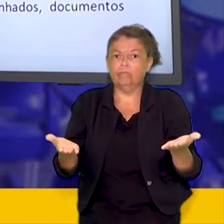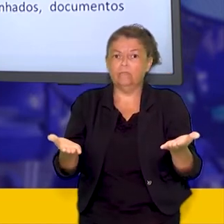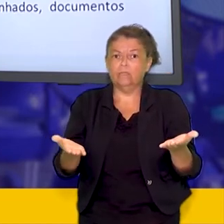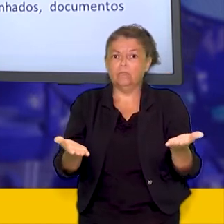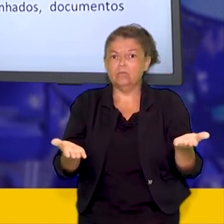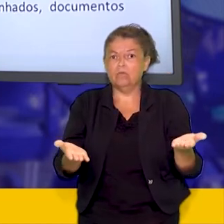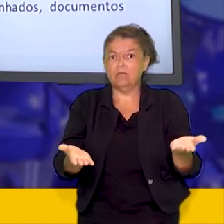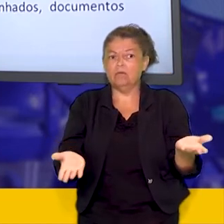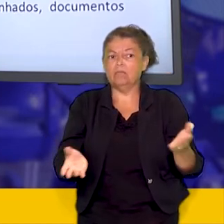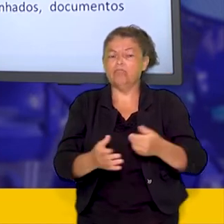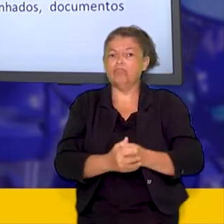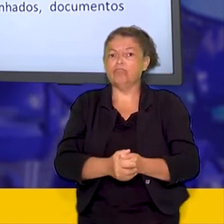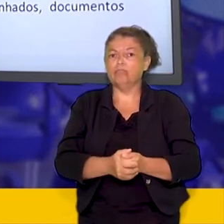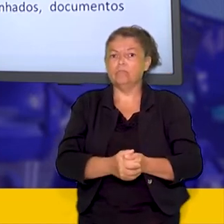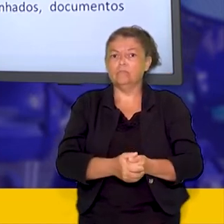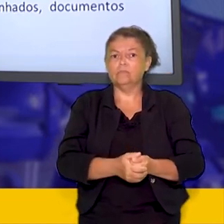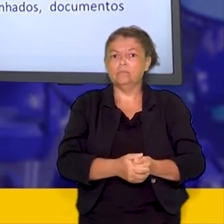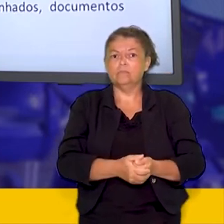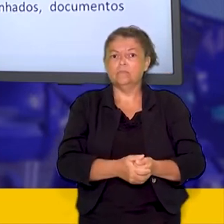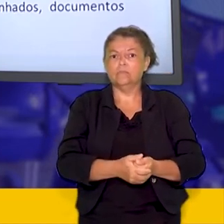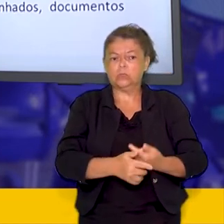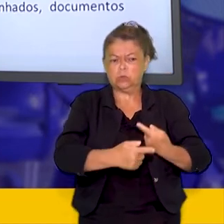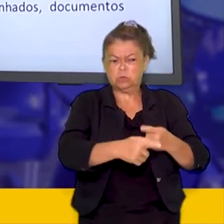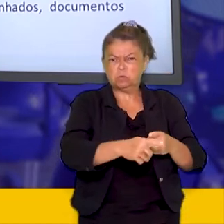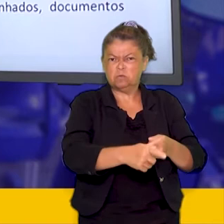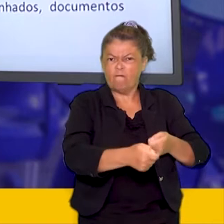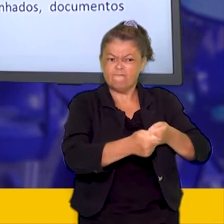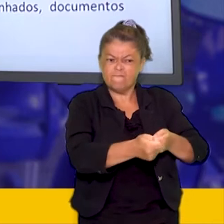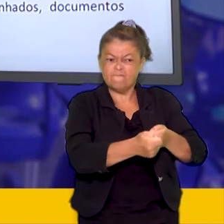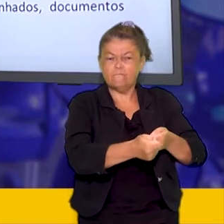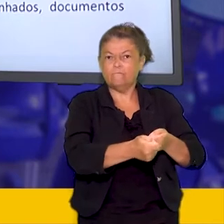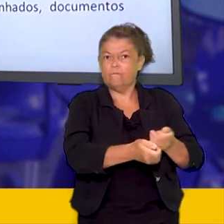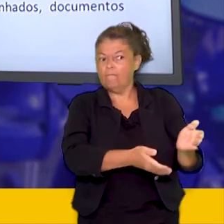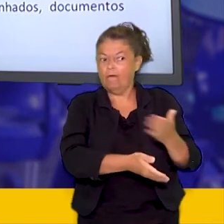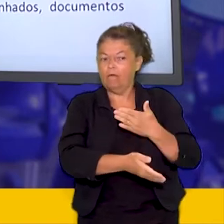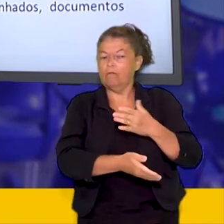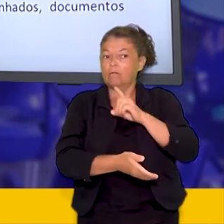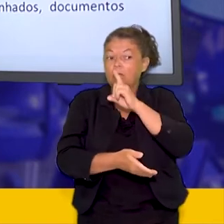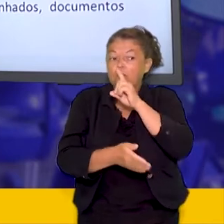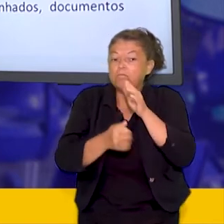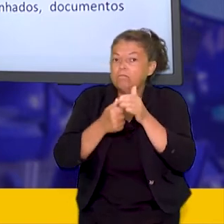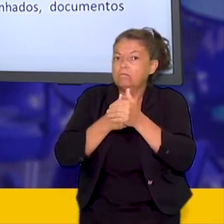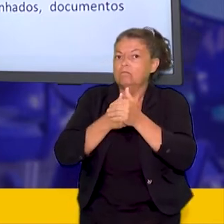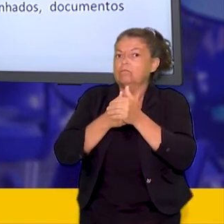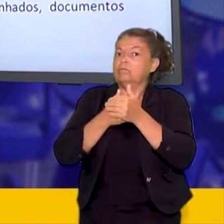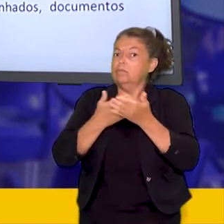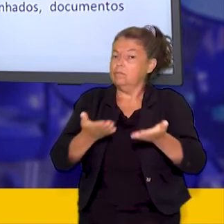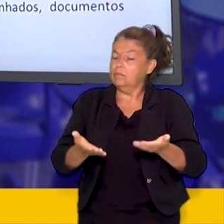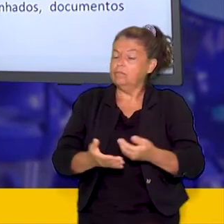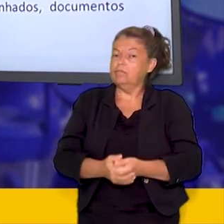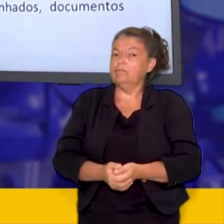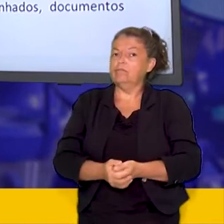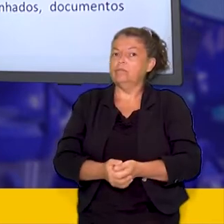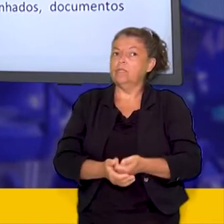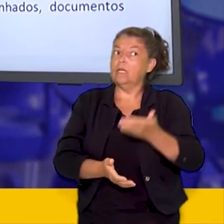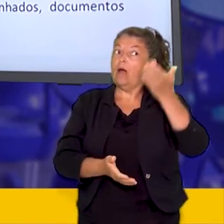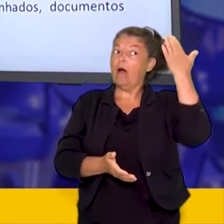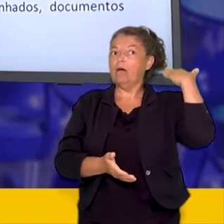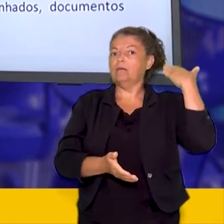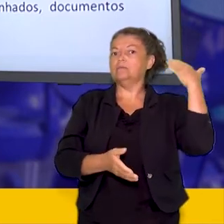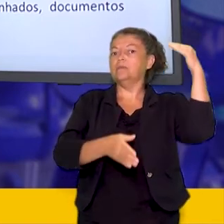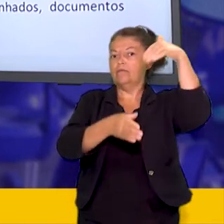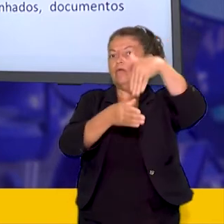como também alguns menores constavam na lista de eleitores aptos para votarem.